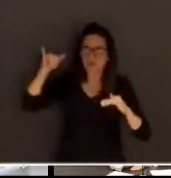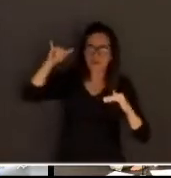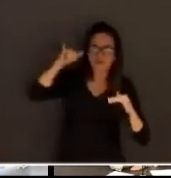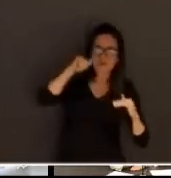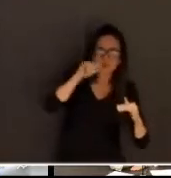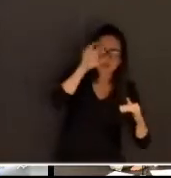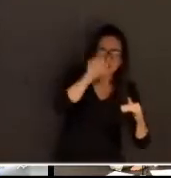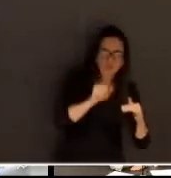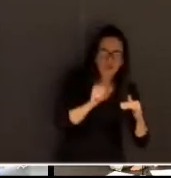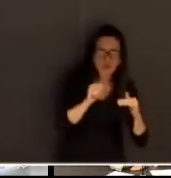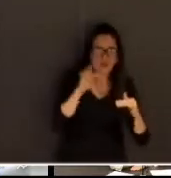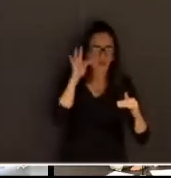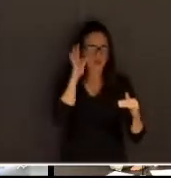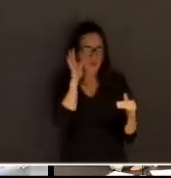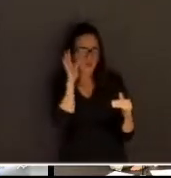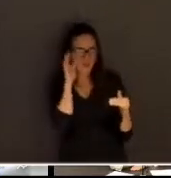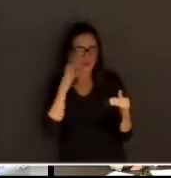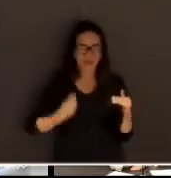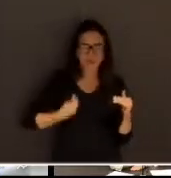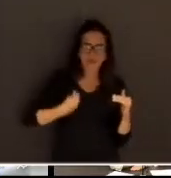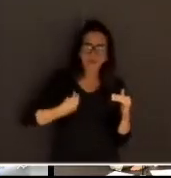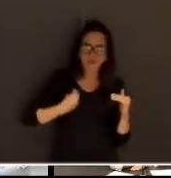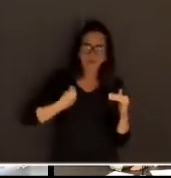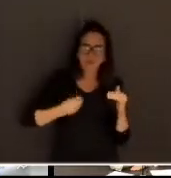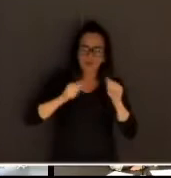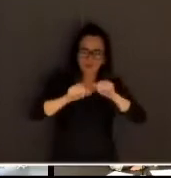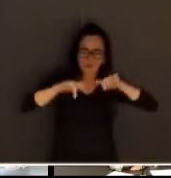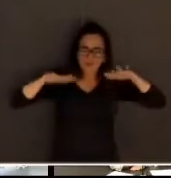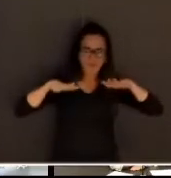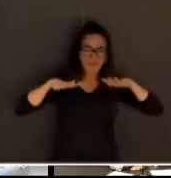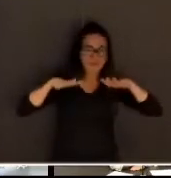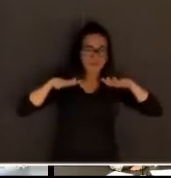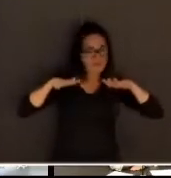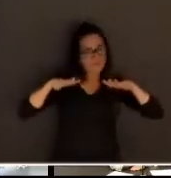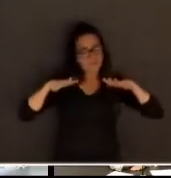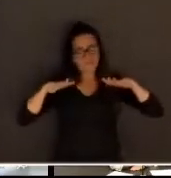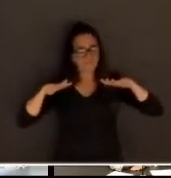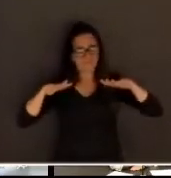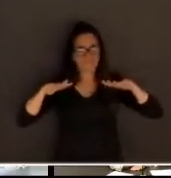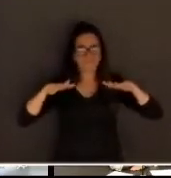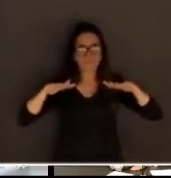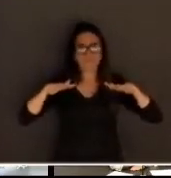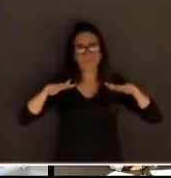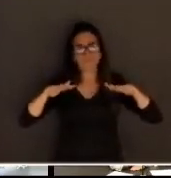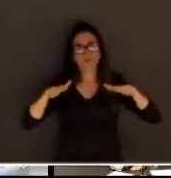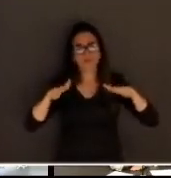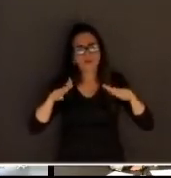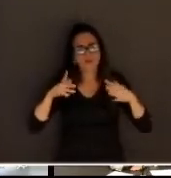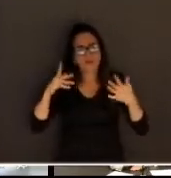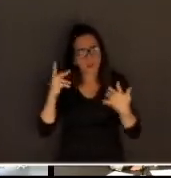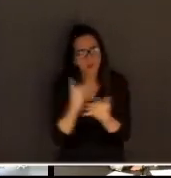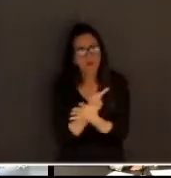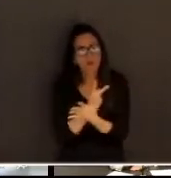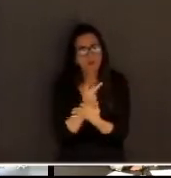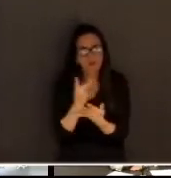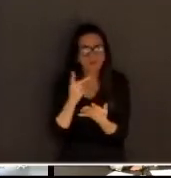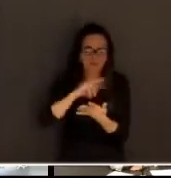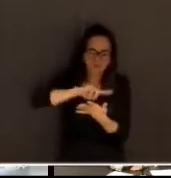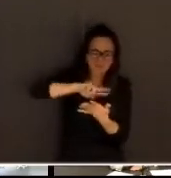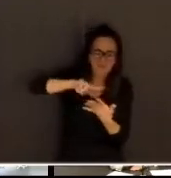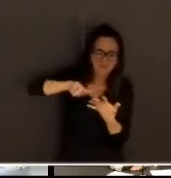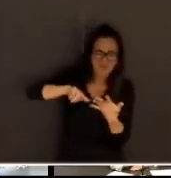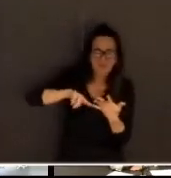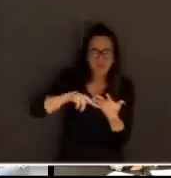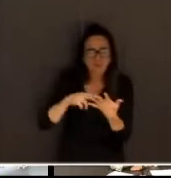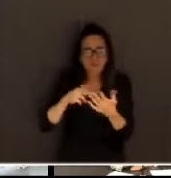de uma certa forma, já estavam também fazendo júris, sou a justiça federal, pelo menos, estavam fazendo júris, já utilizando a videoconferência, de modo que isso não